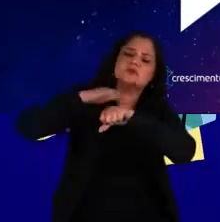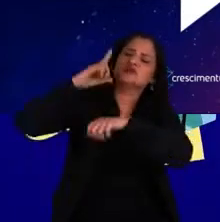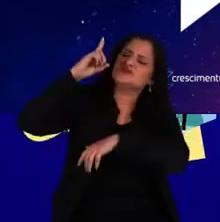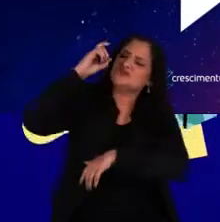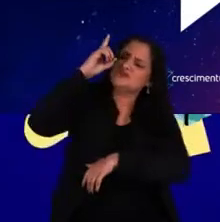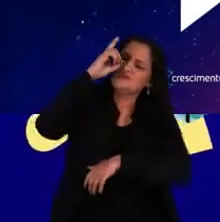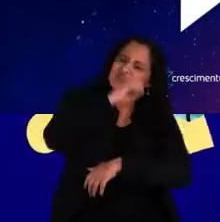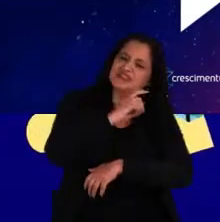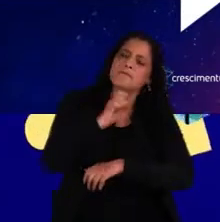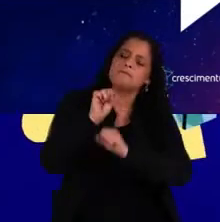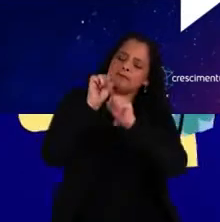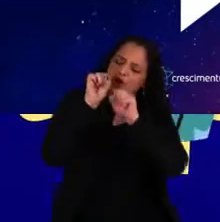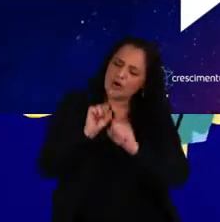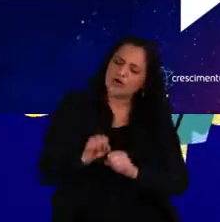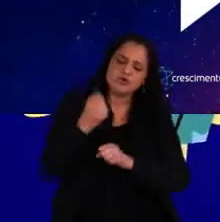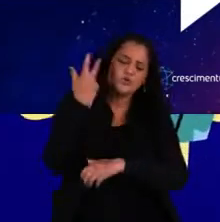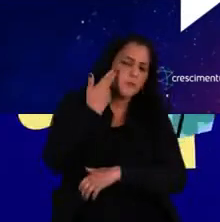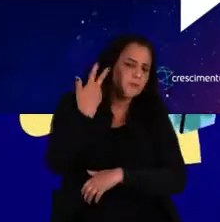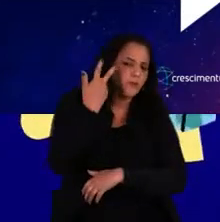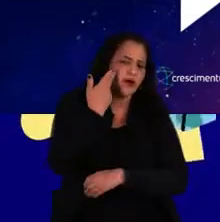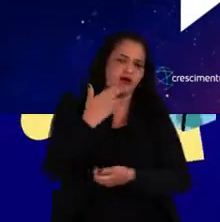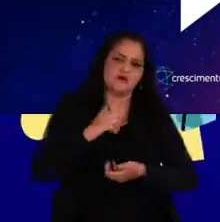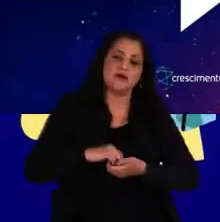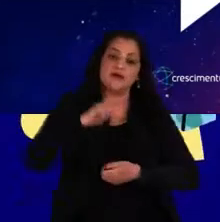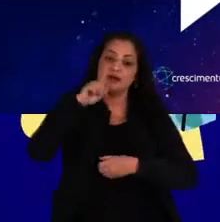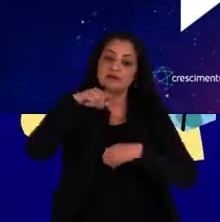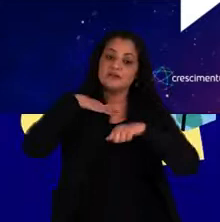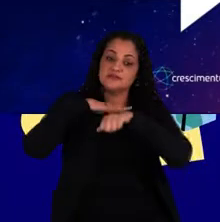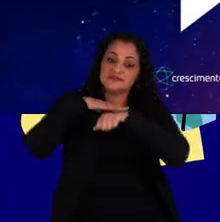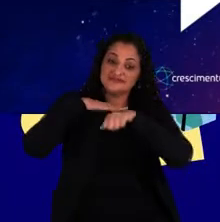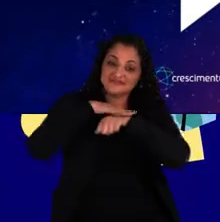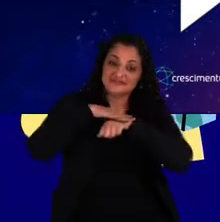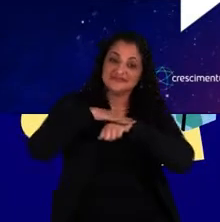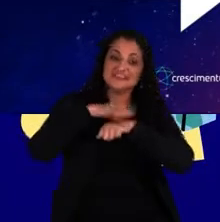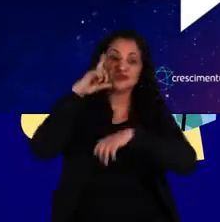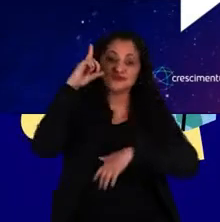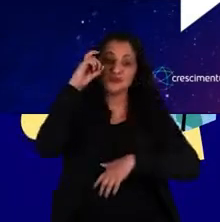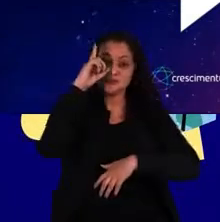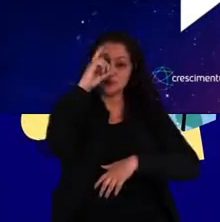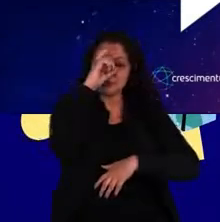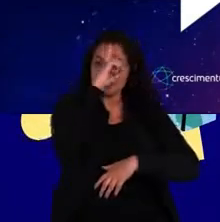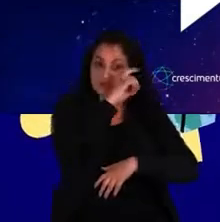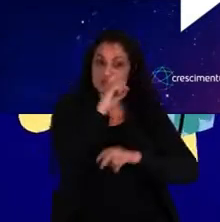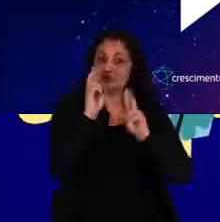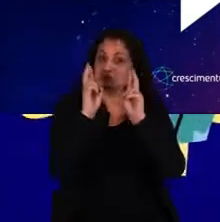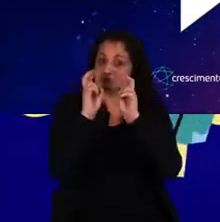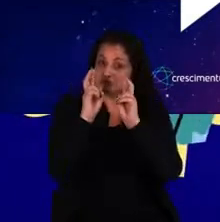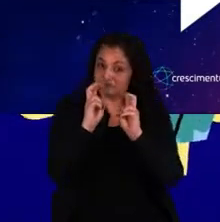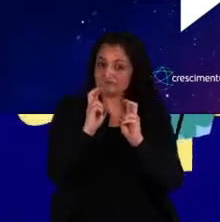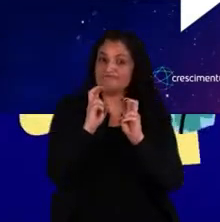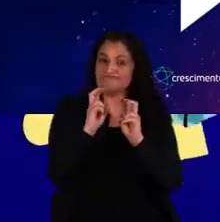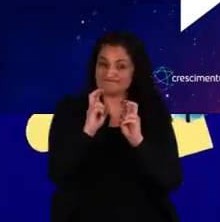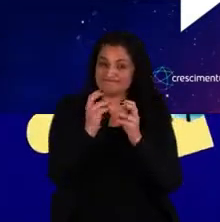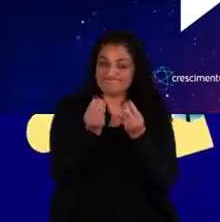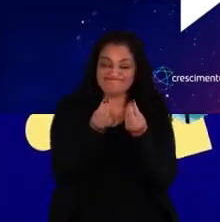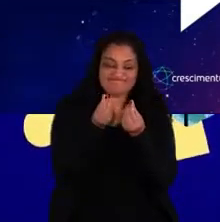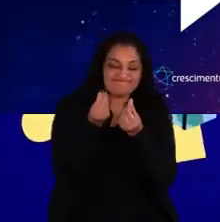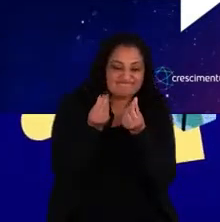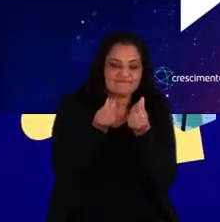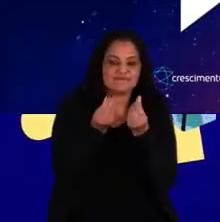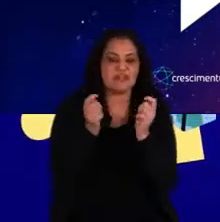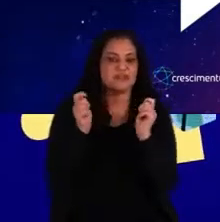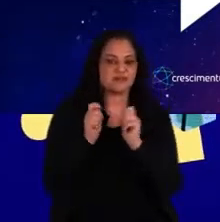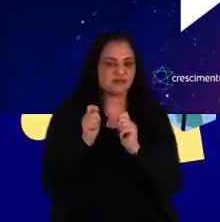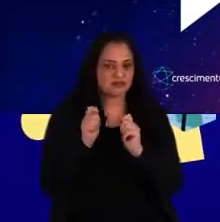difíceis podem acontecer. E são essas conversas, às vezes difíceis, assuntos sensíveis, que